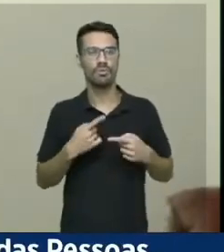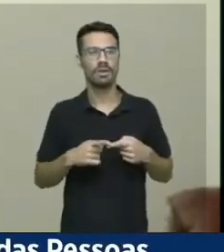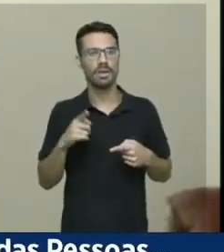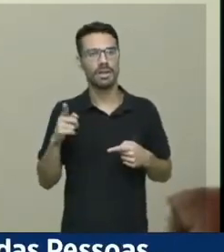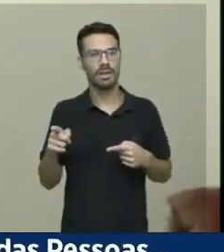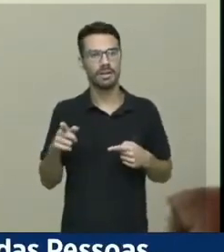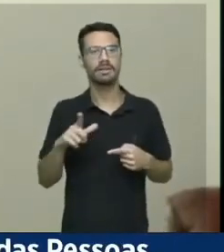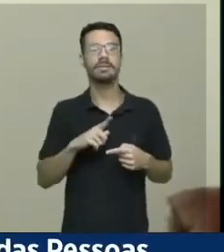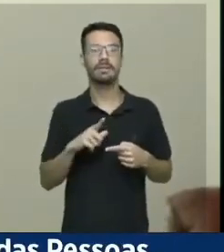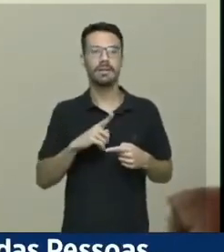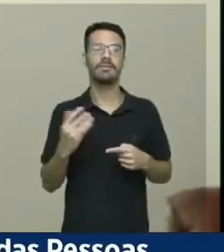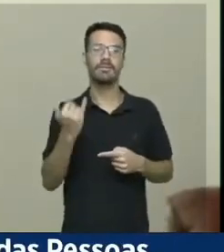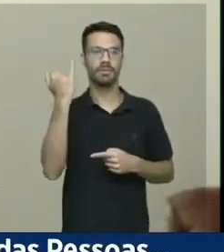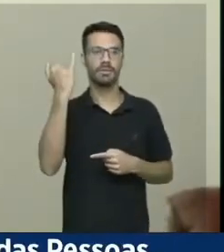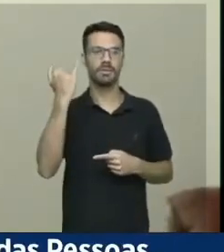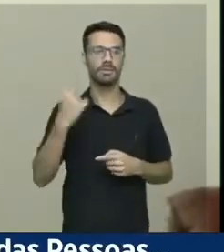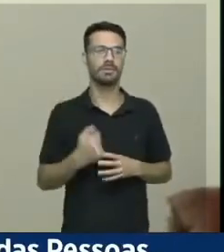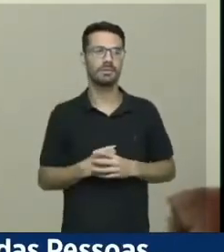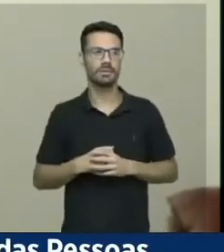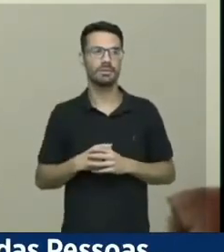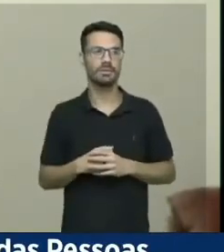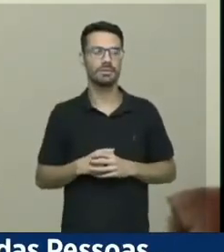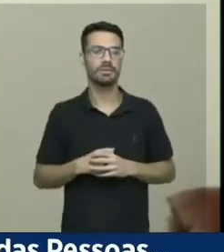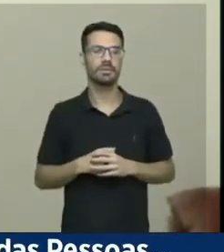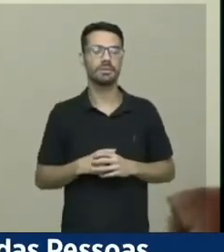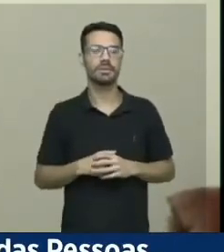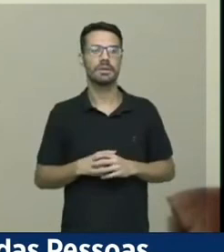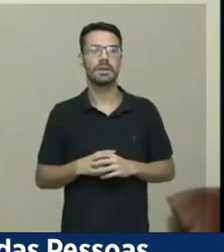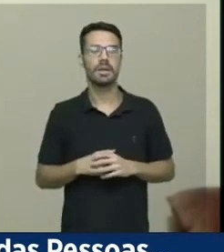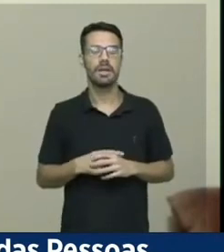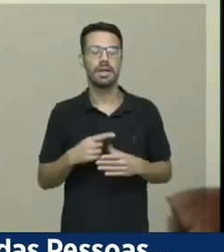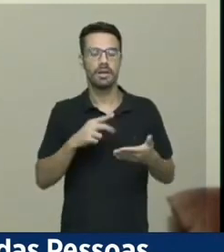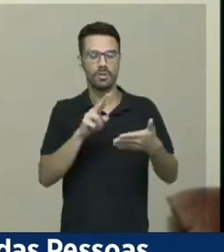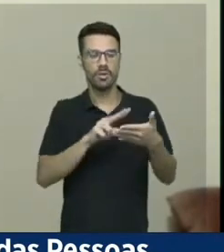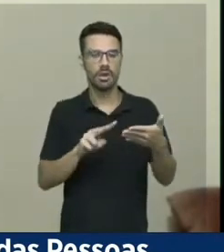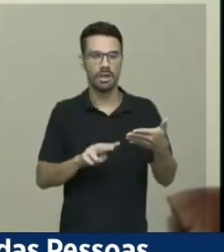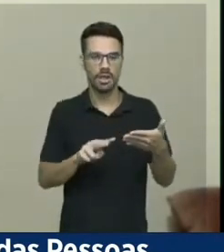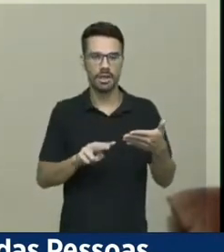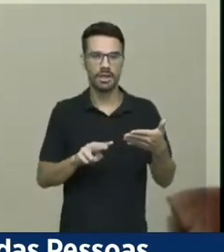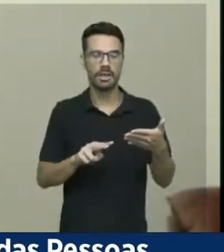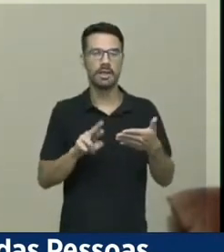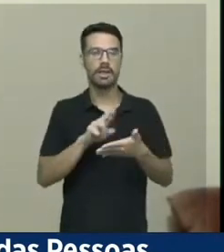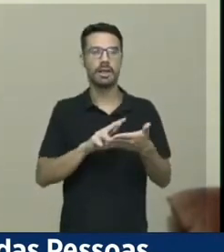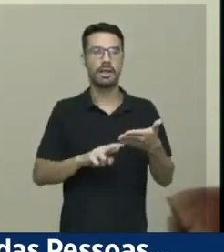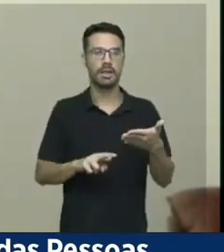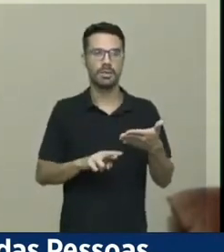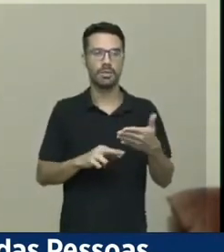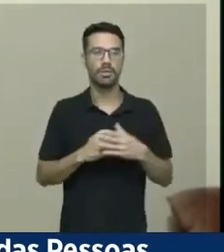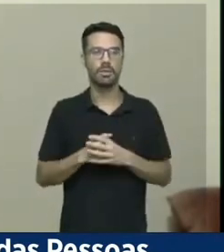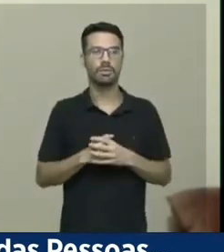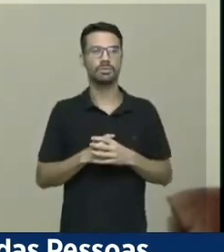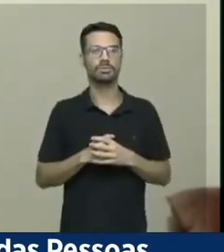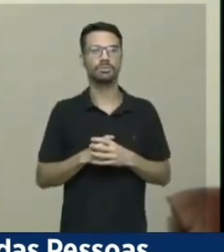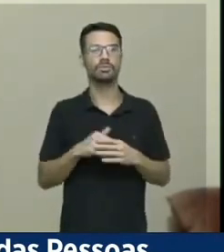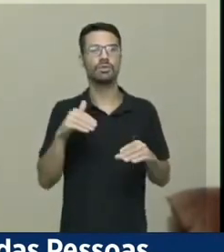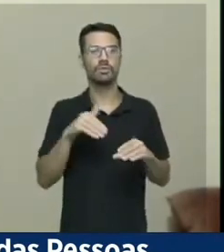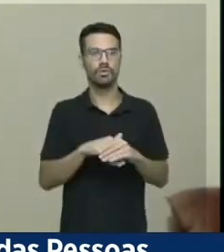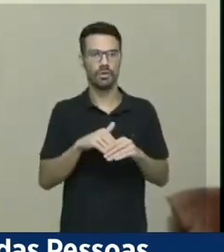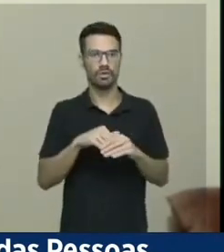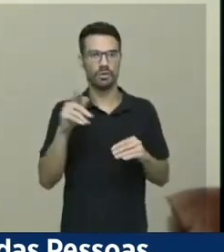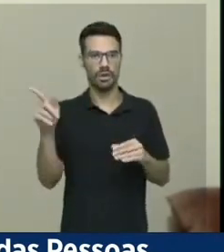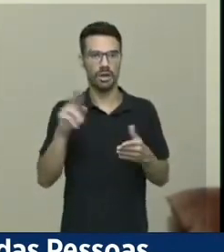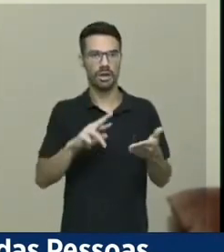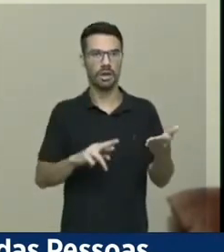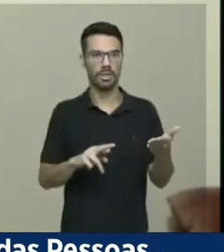papel dele, ele teve a sua importância. Ouvir como eu ouvi e li no voto do relator no